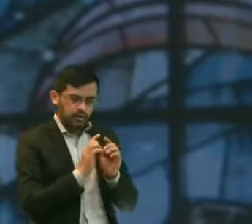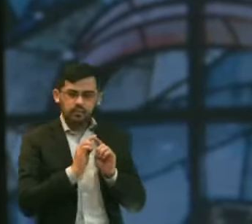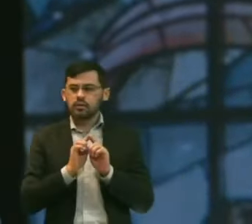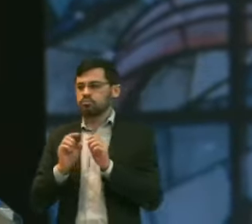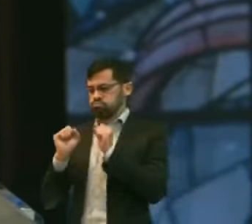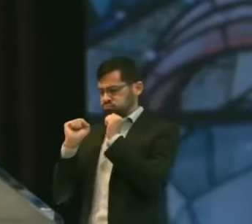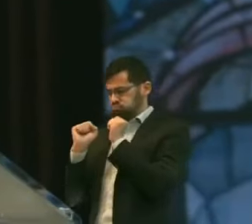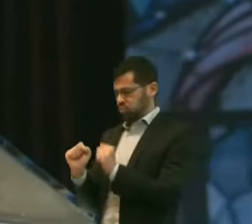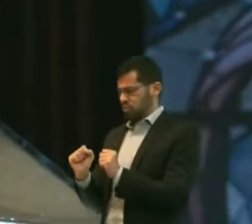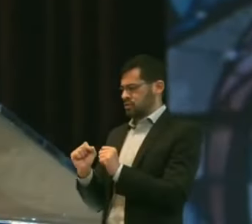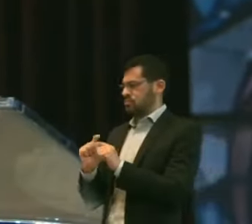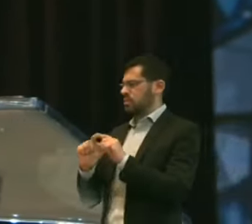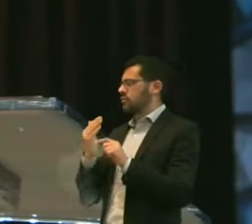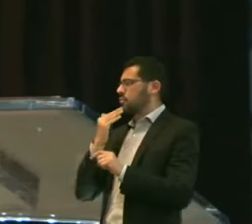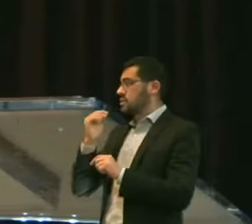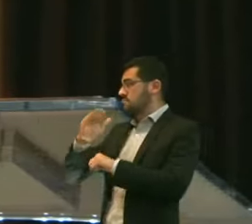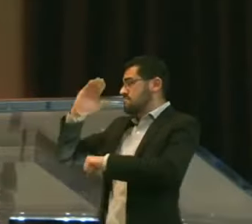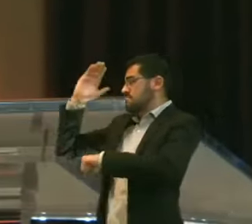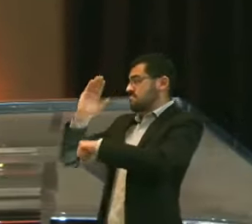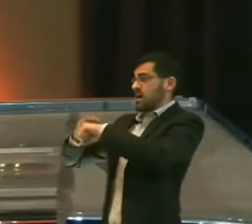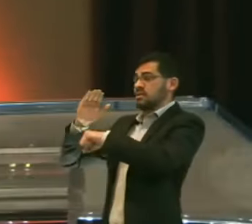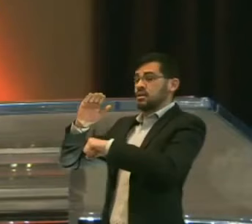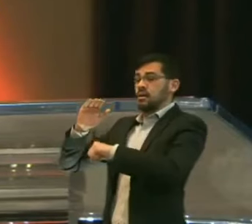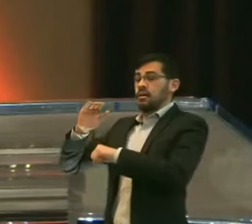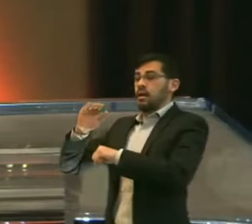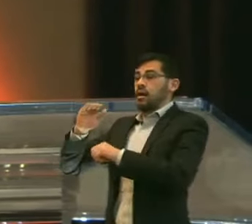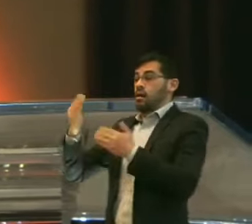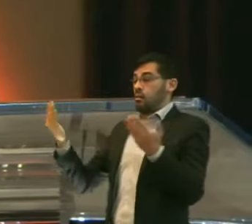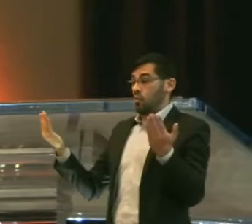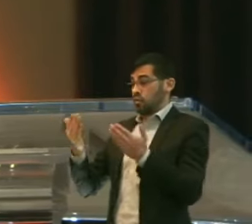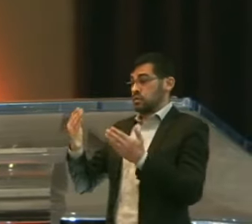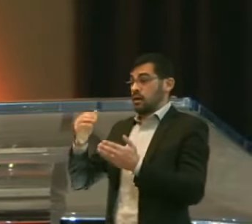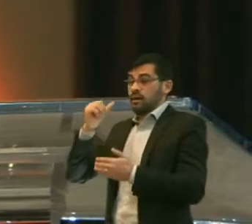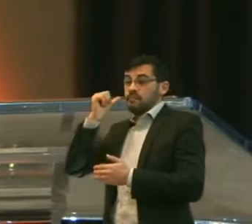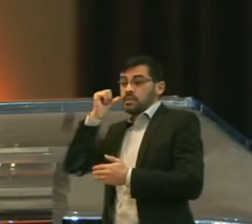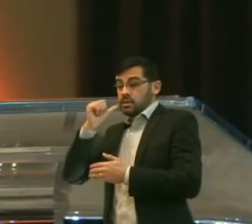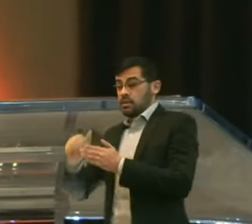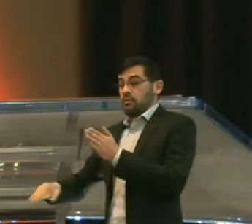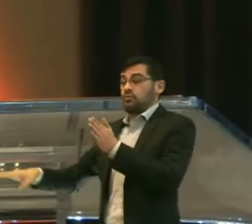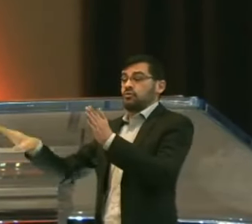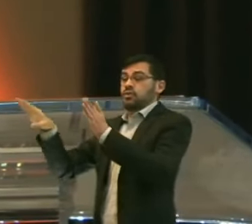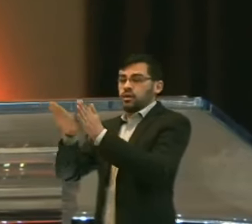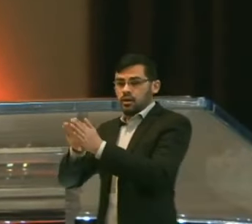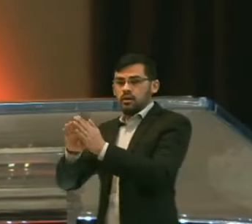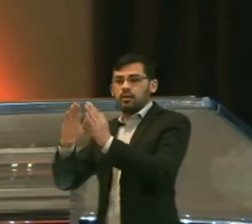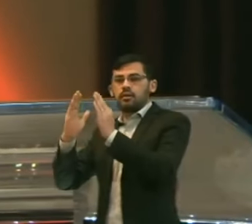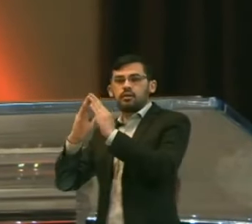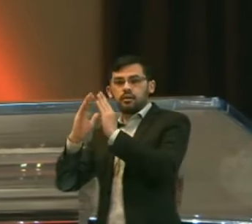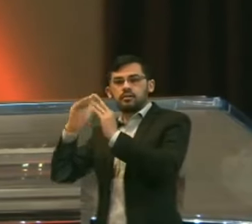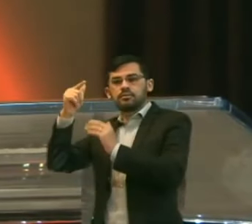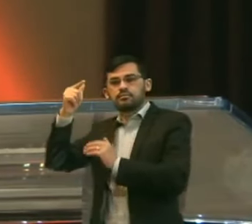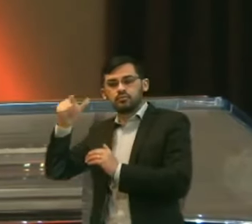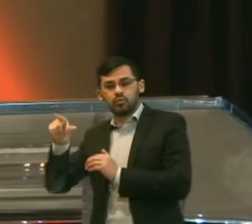mais Eu vou pedir Para Deus trazer Essa menina Para casa Hoje Coisa de doido Né?